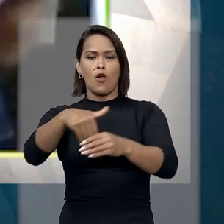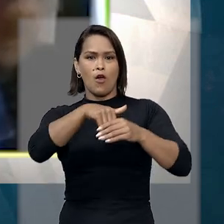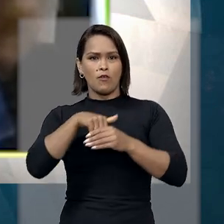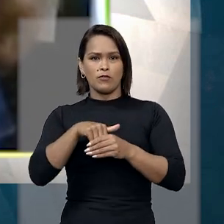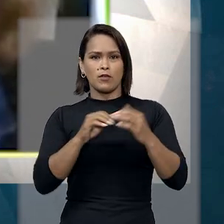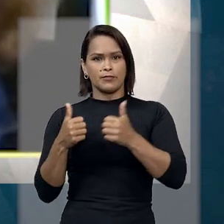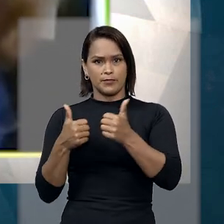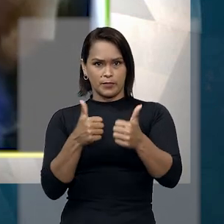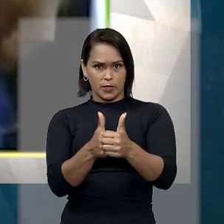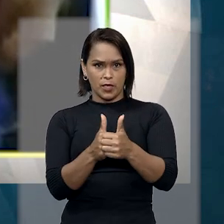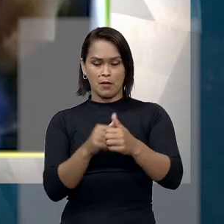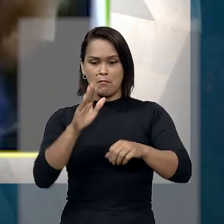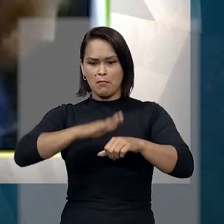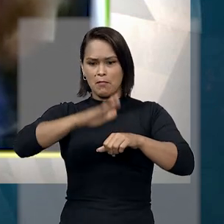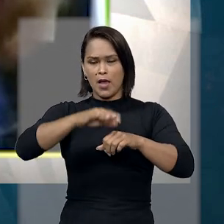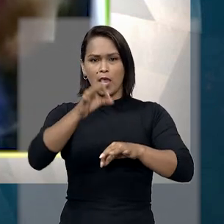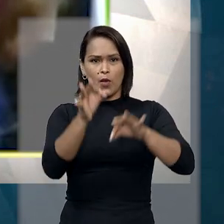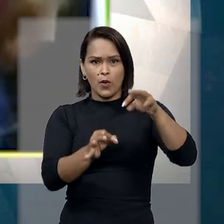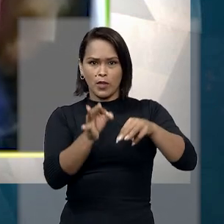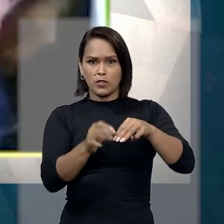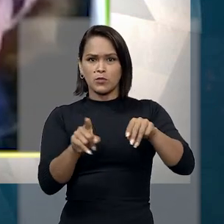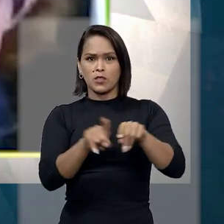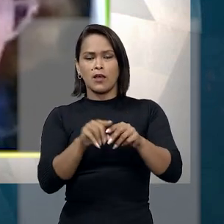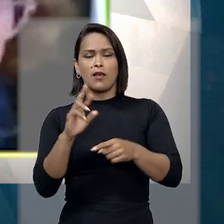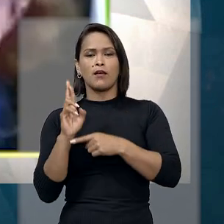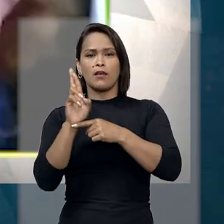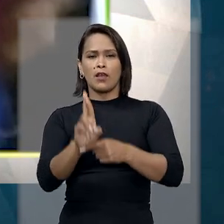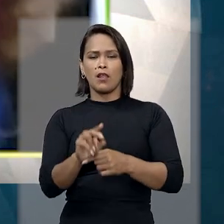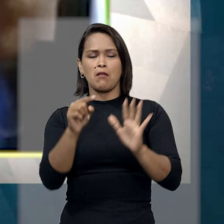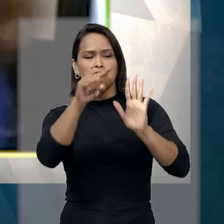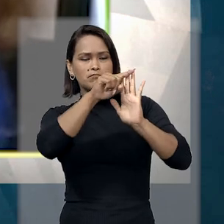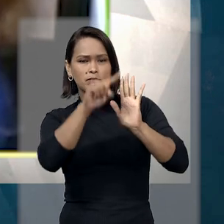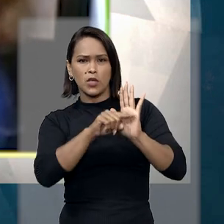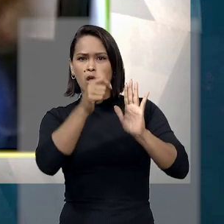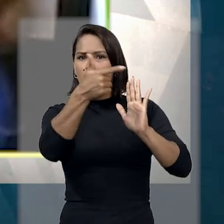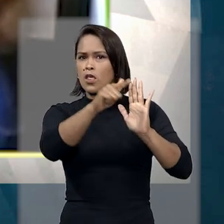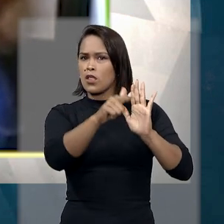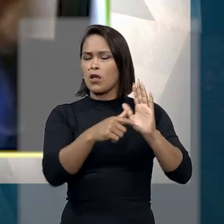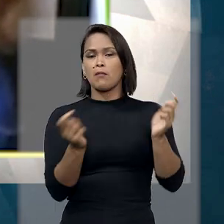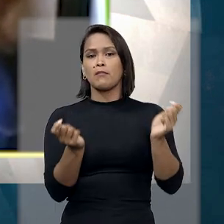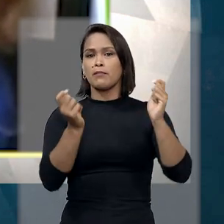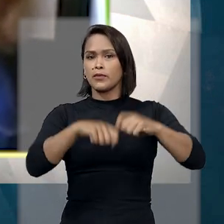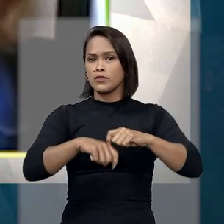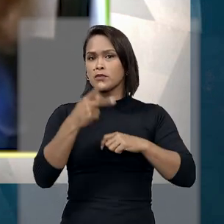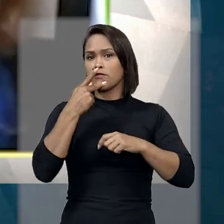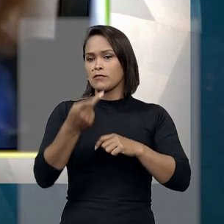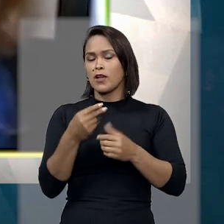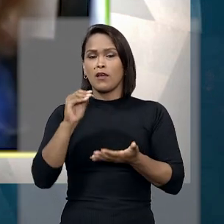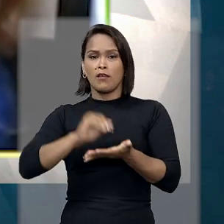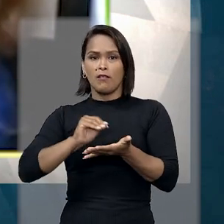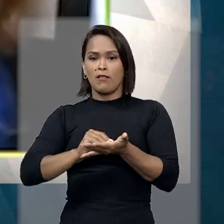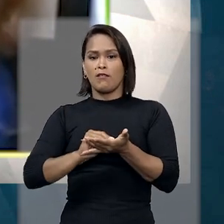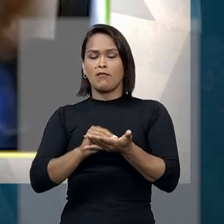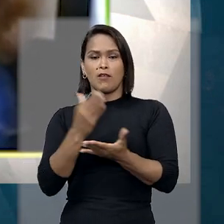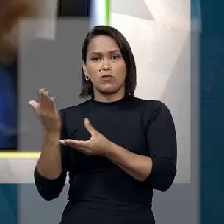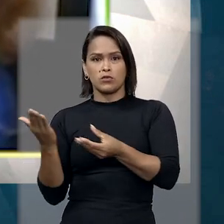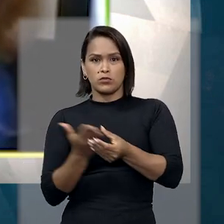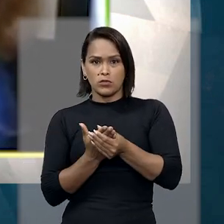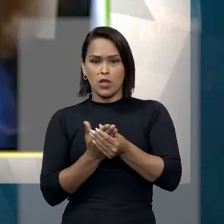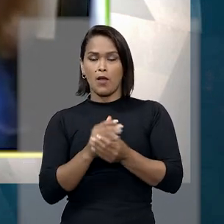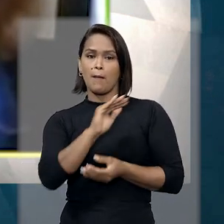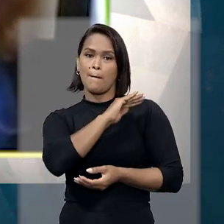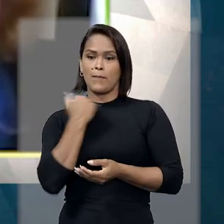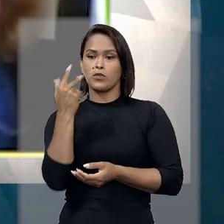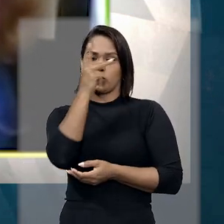foi acompanhado pela maioria do colegiado, a relatora apontou que, embora não seja possível dizer que o descumprimento da ação causou a